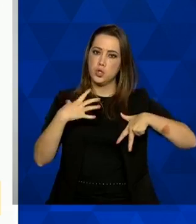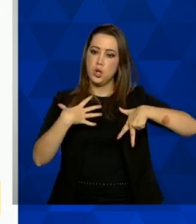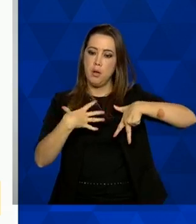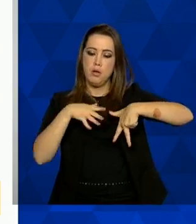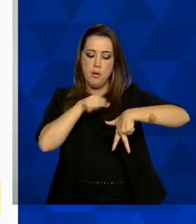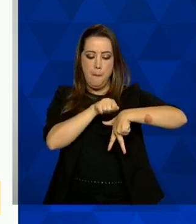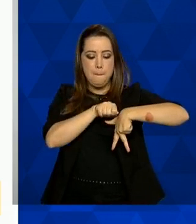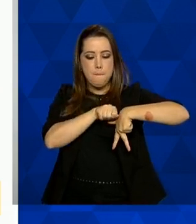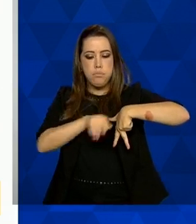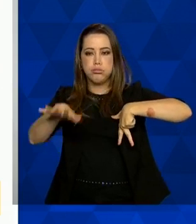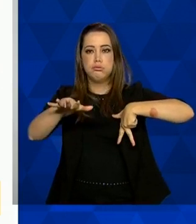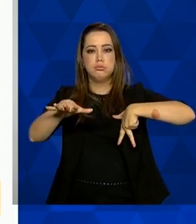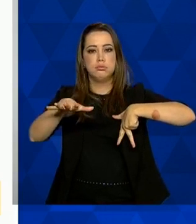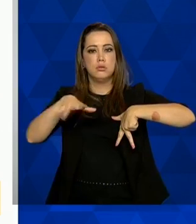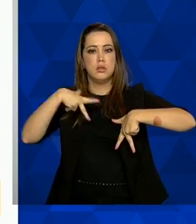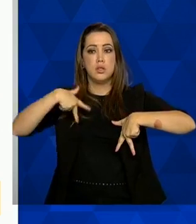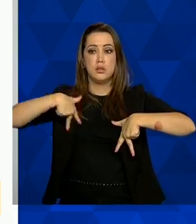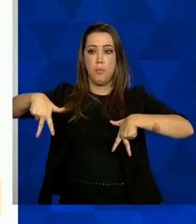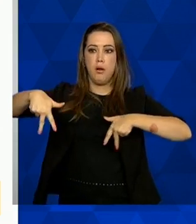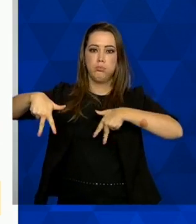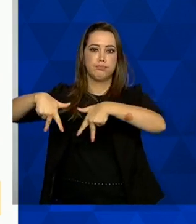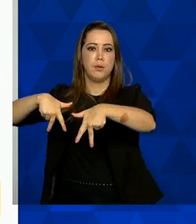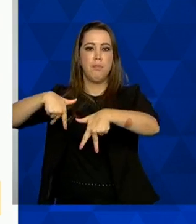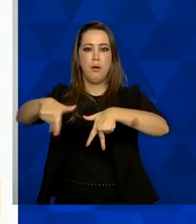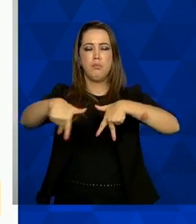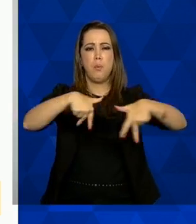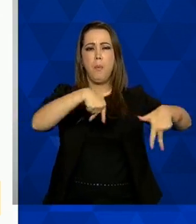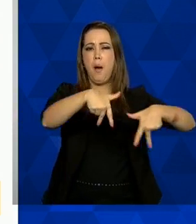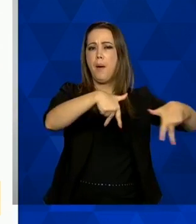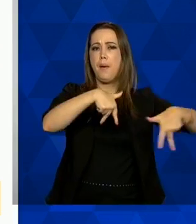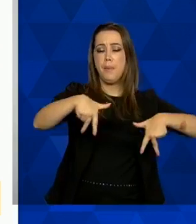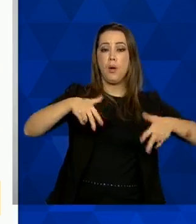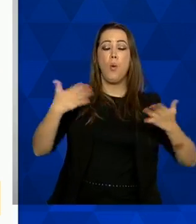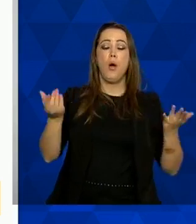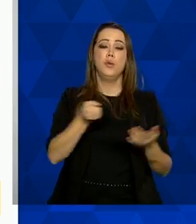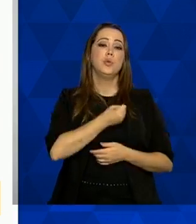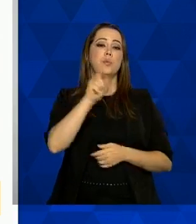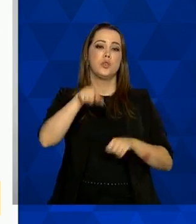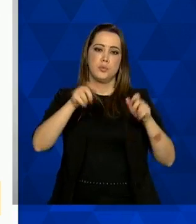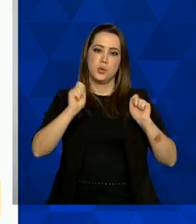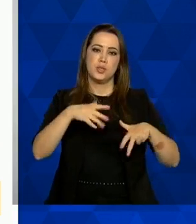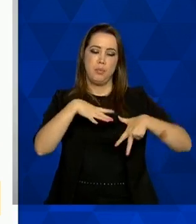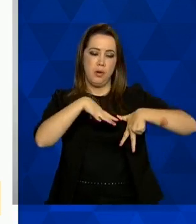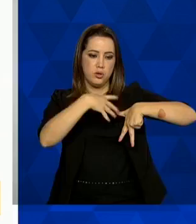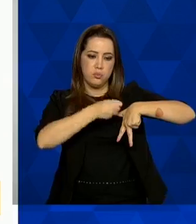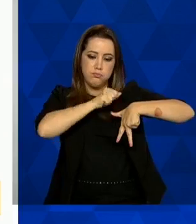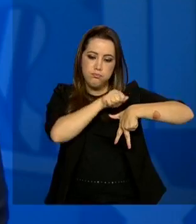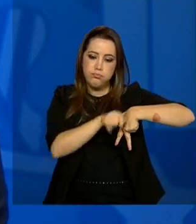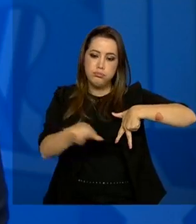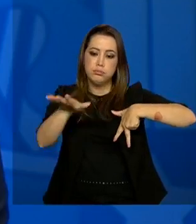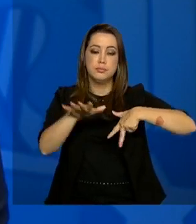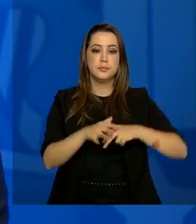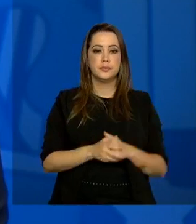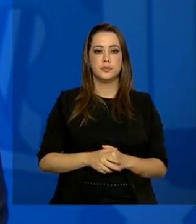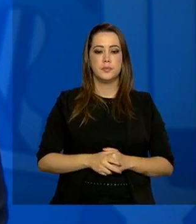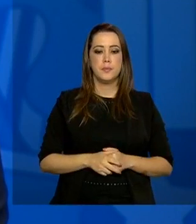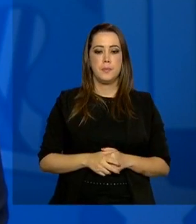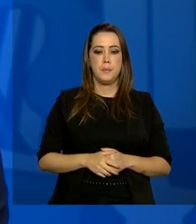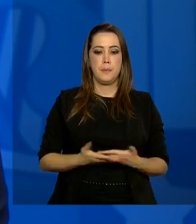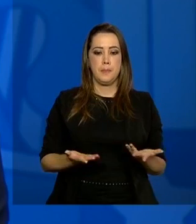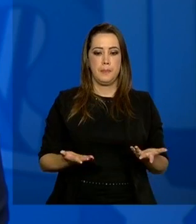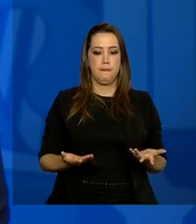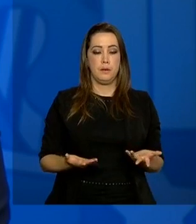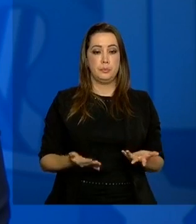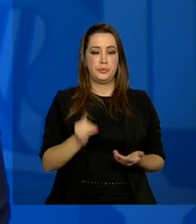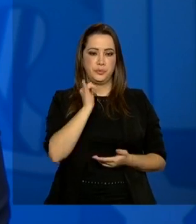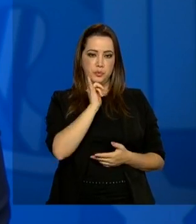a velocidade e a magnitude de transmissão como está ocorrendo no Brasil um R por exemplo um R igual